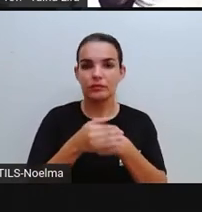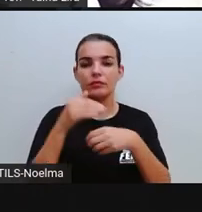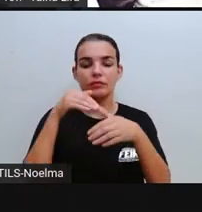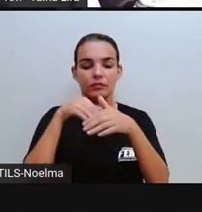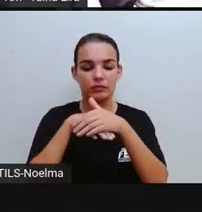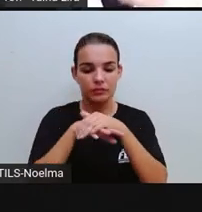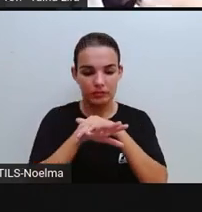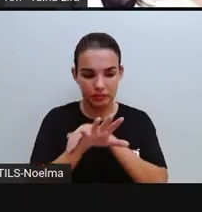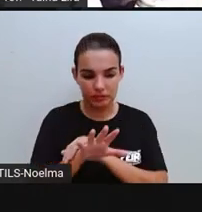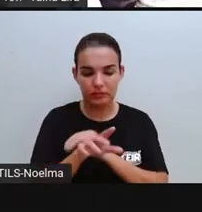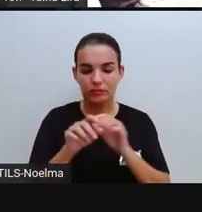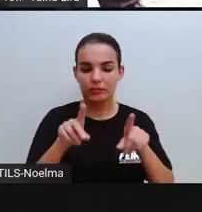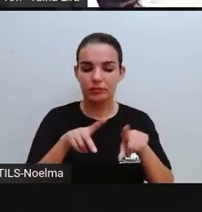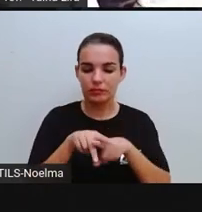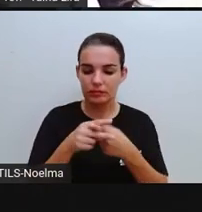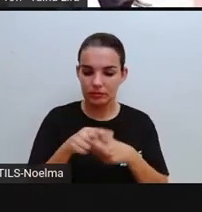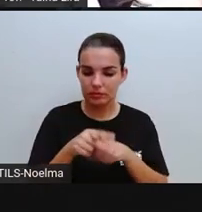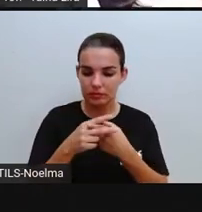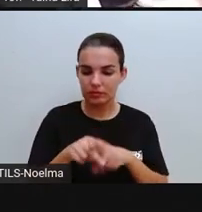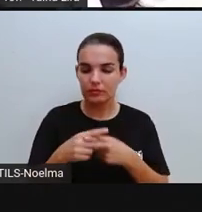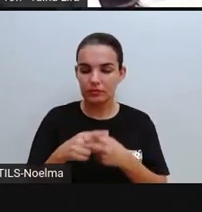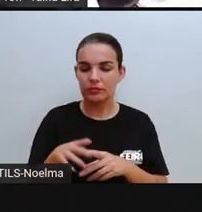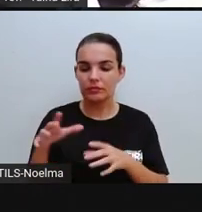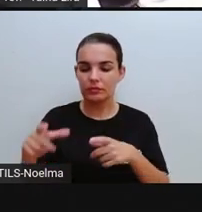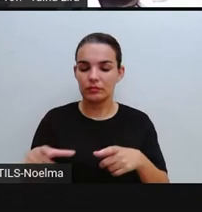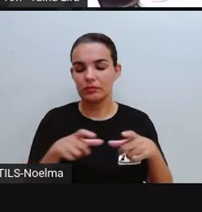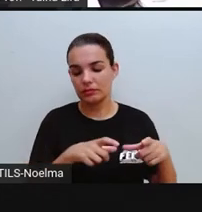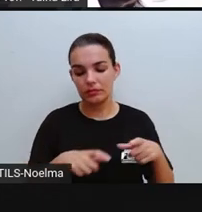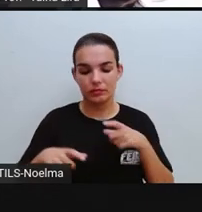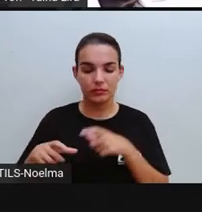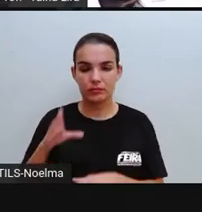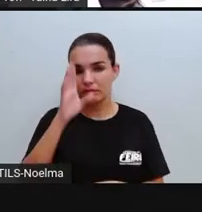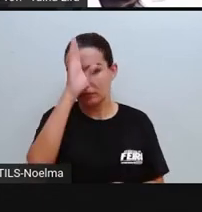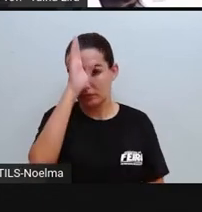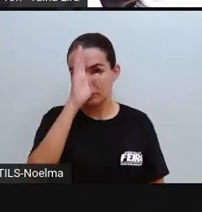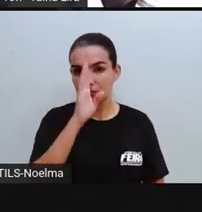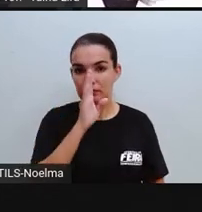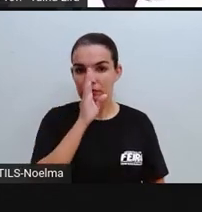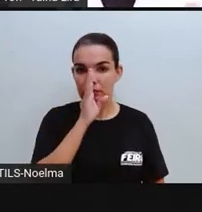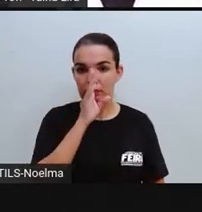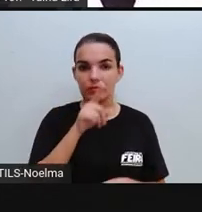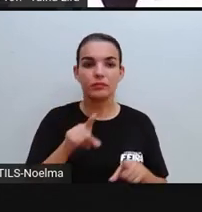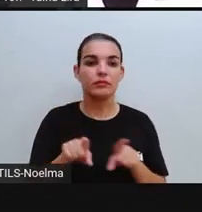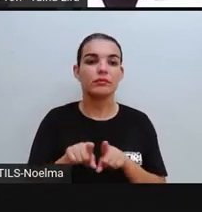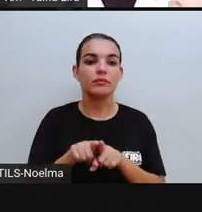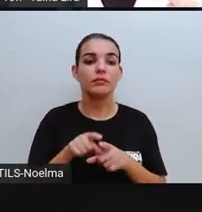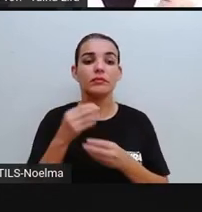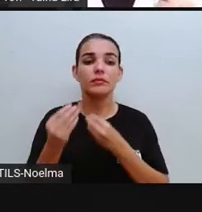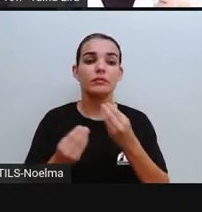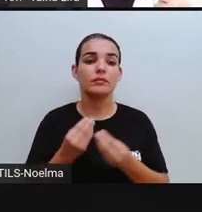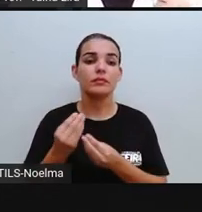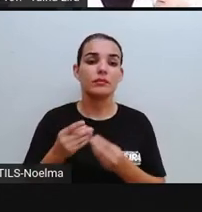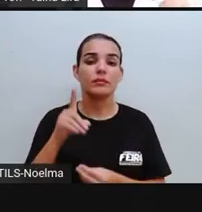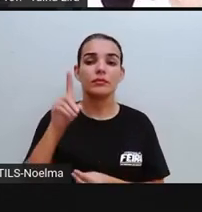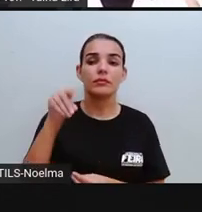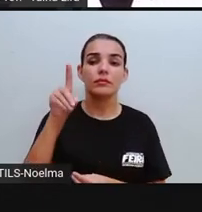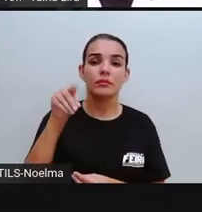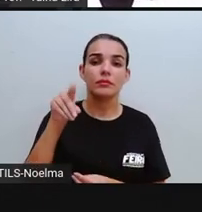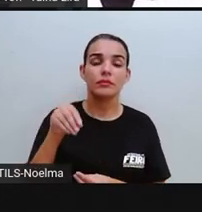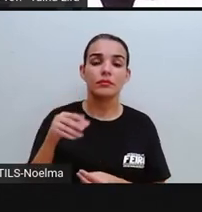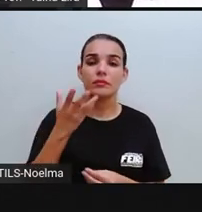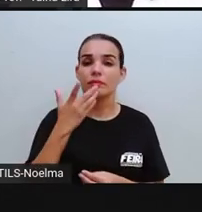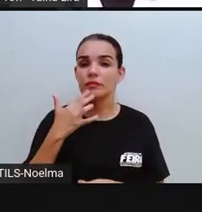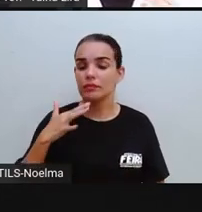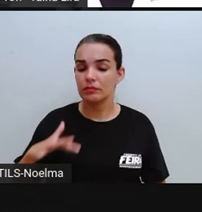e na manutenção dos espaços públicos, tá? E como é pró que eu, enquanto